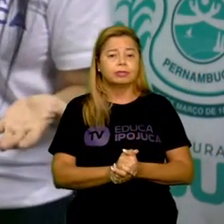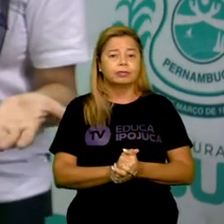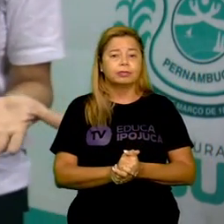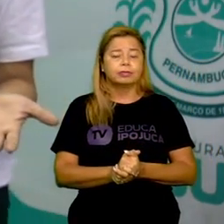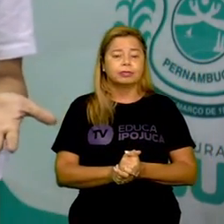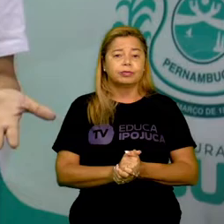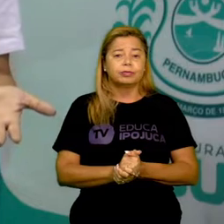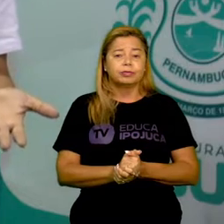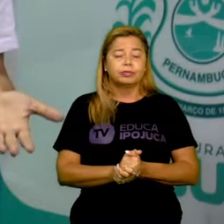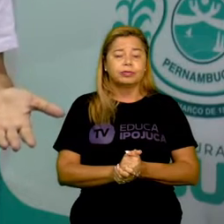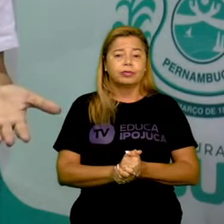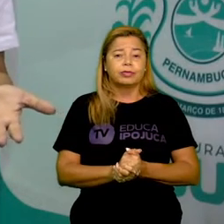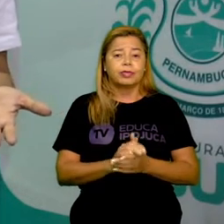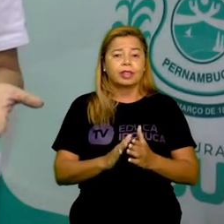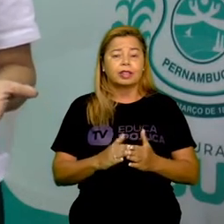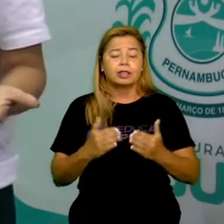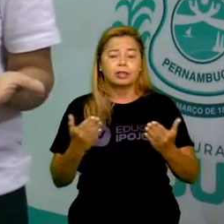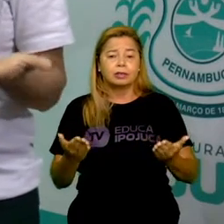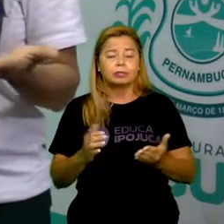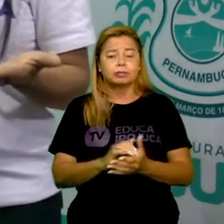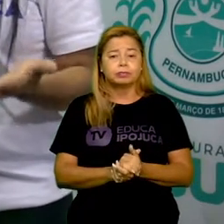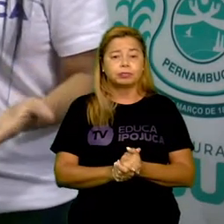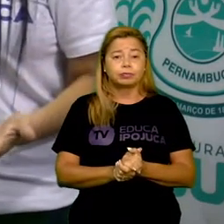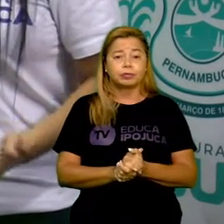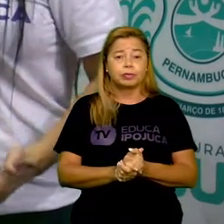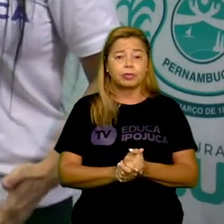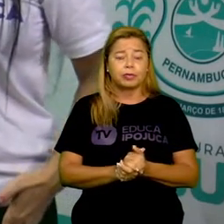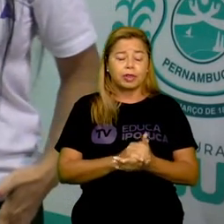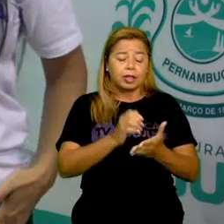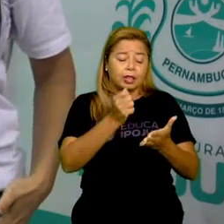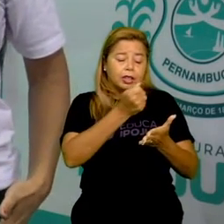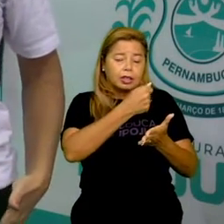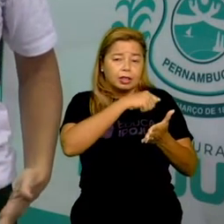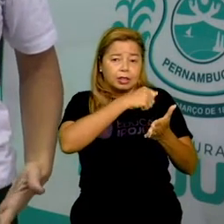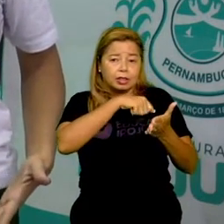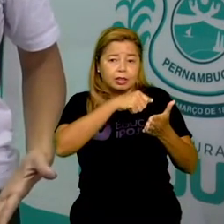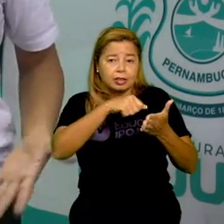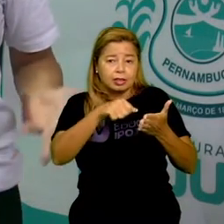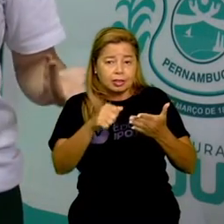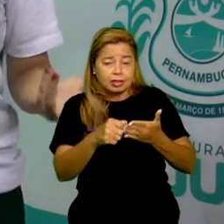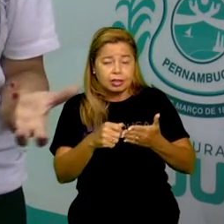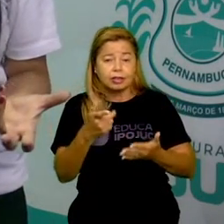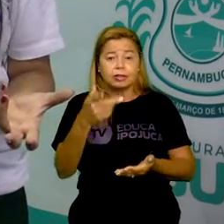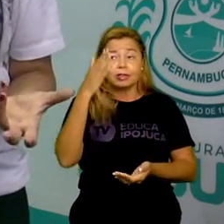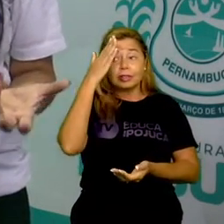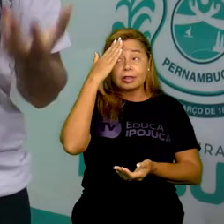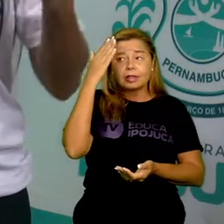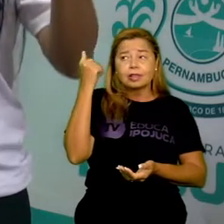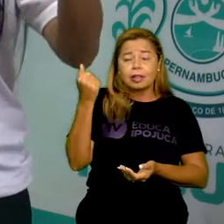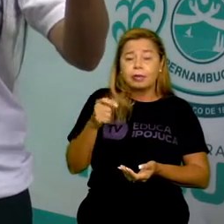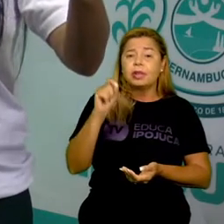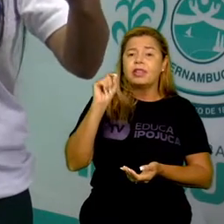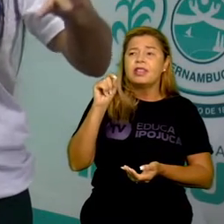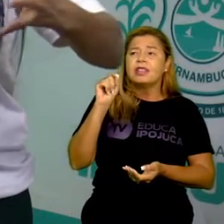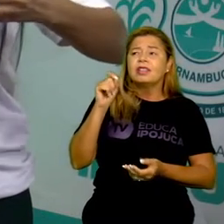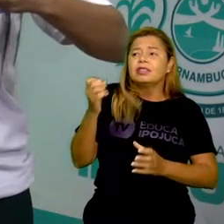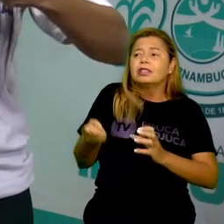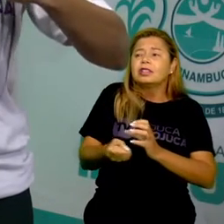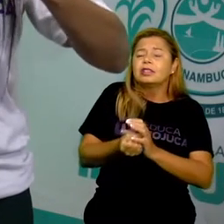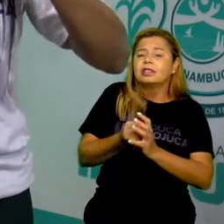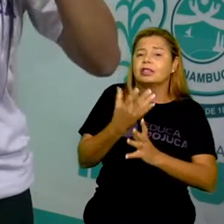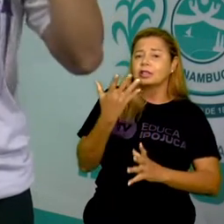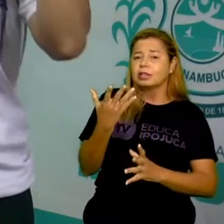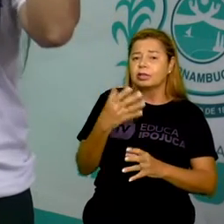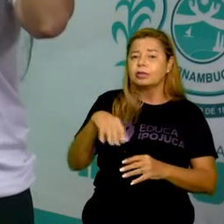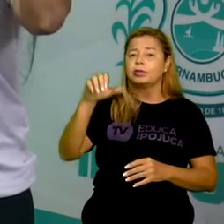Nossa maneira de escrever, né? Nós vemos que alguém inventou o alfabeto e com isso as